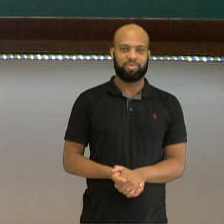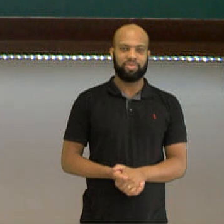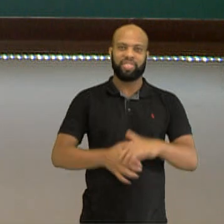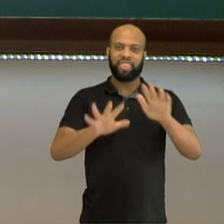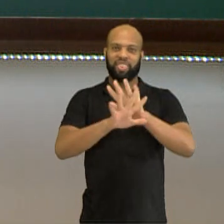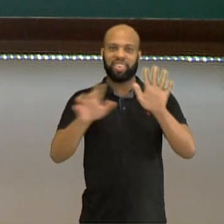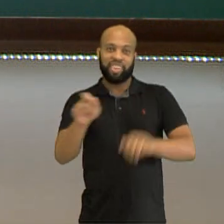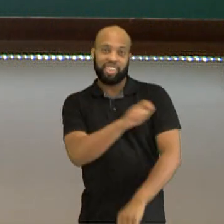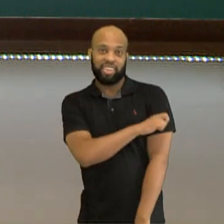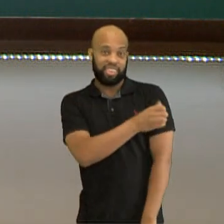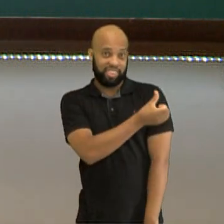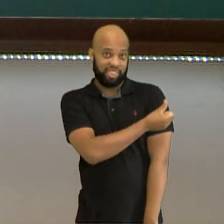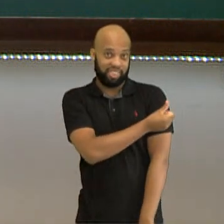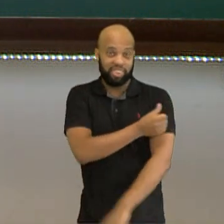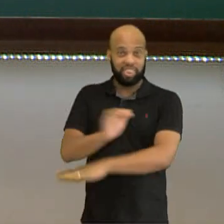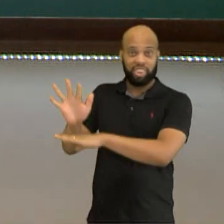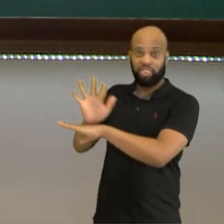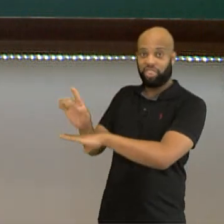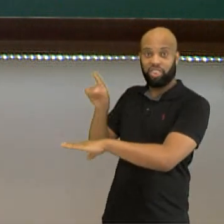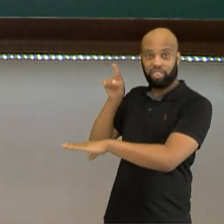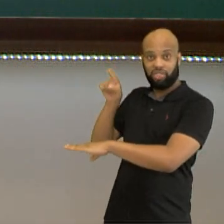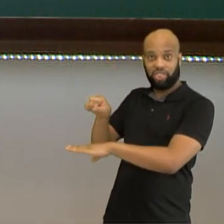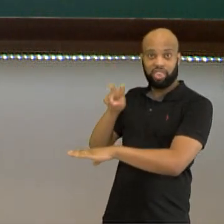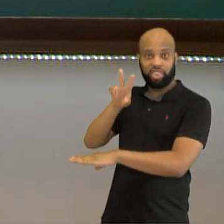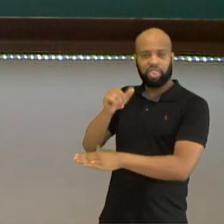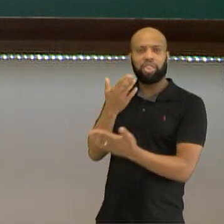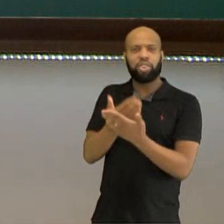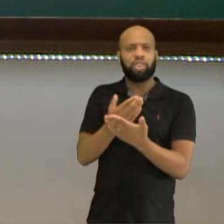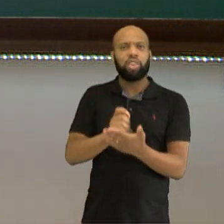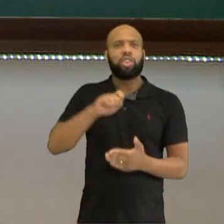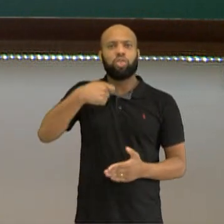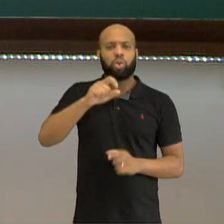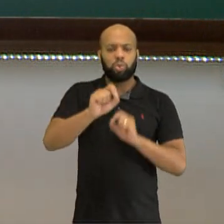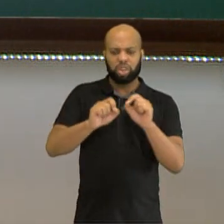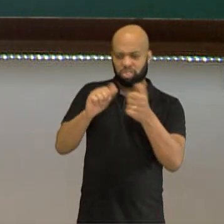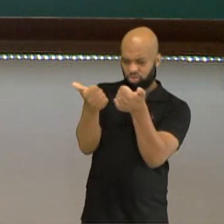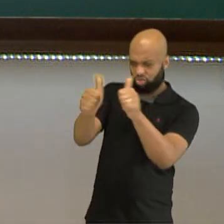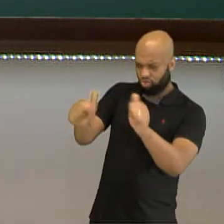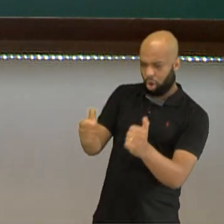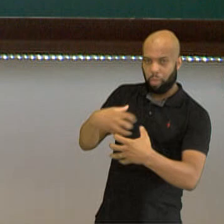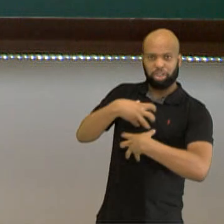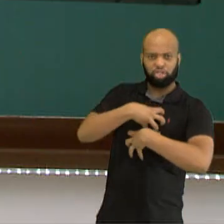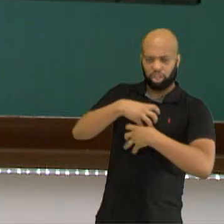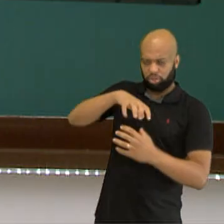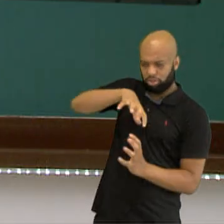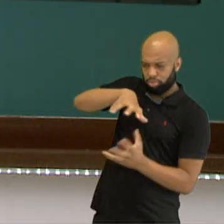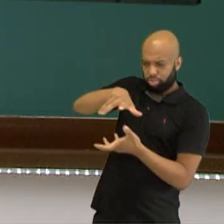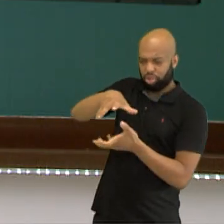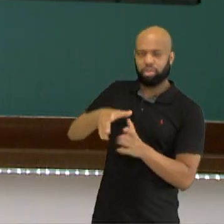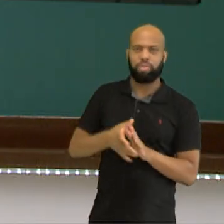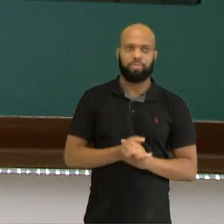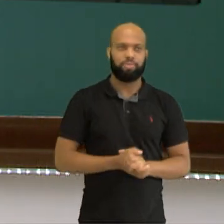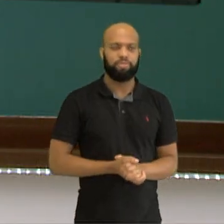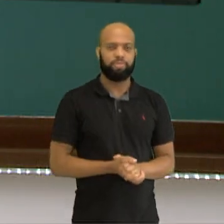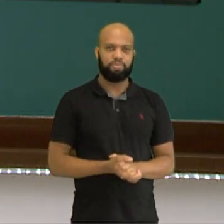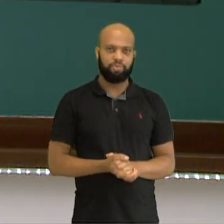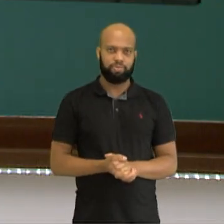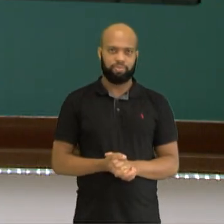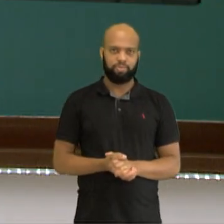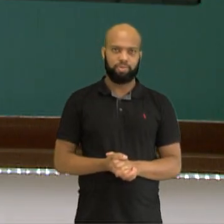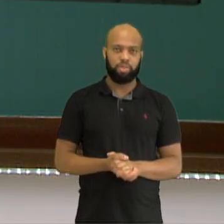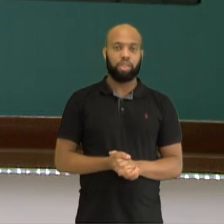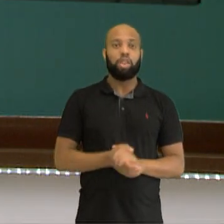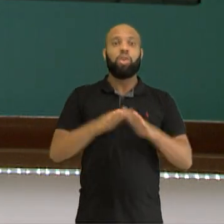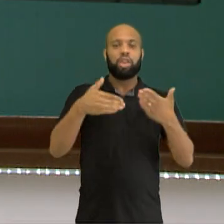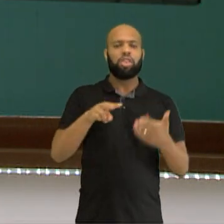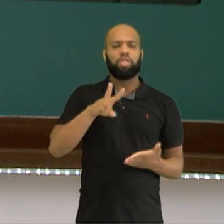Olá, estudantes do sexto ano! Nesse vídeo, vamos falar sobre o formato da Terra. Acompanhem comigo. Então,